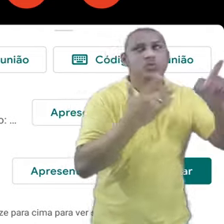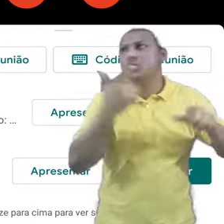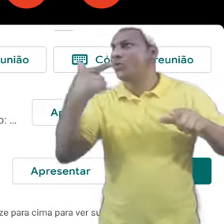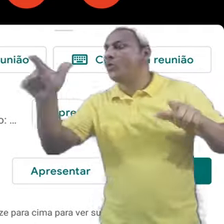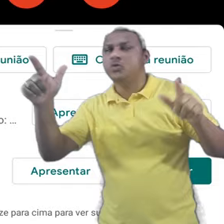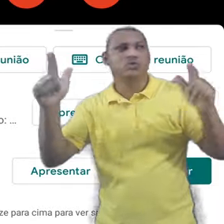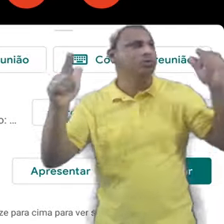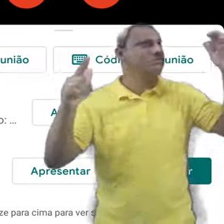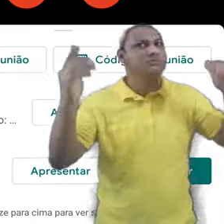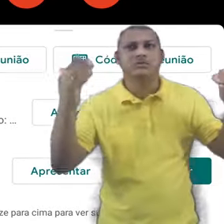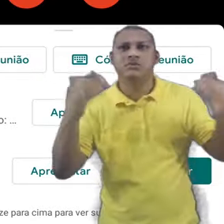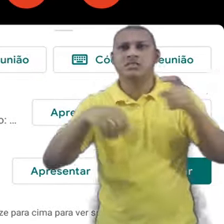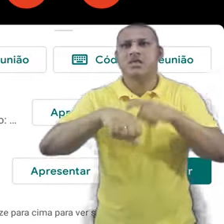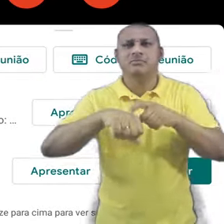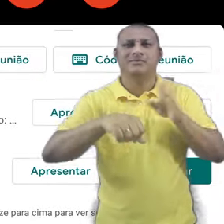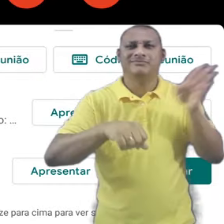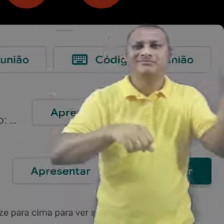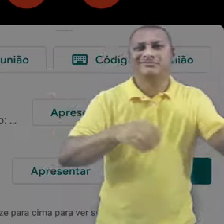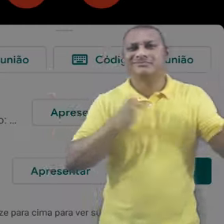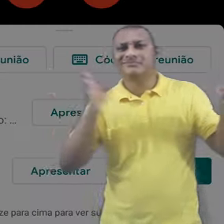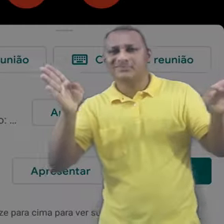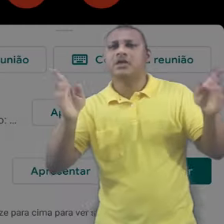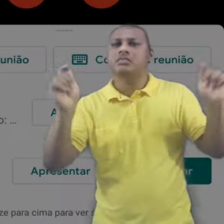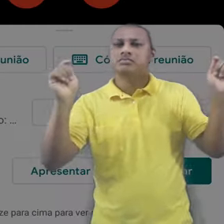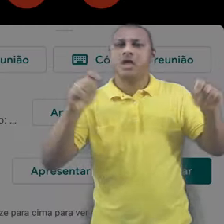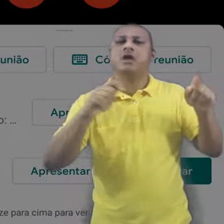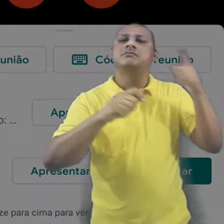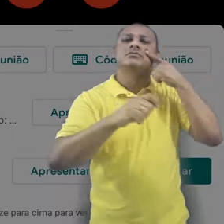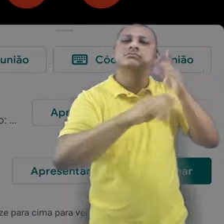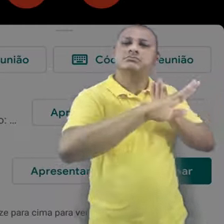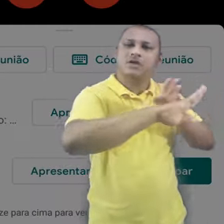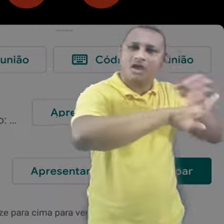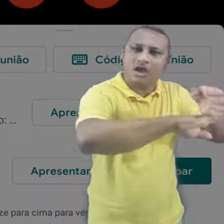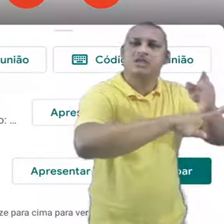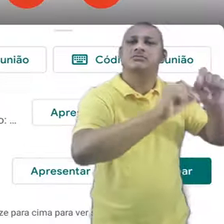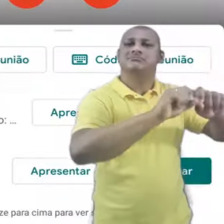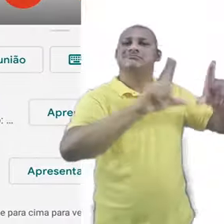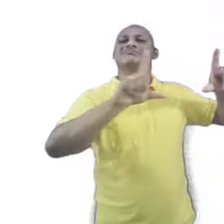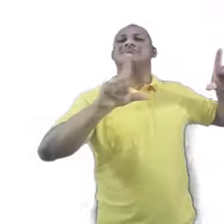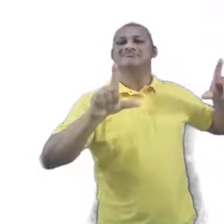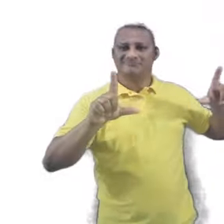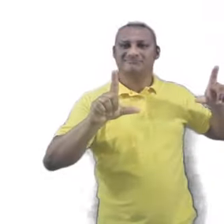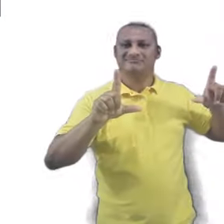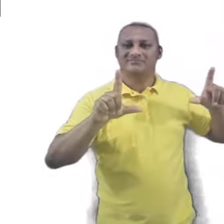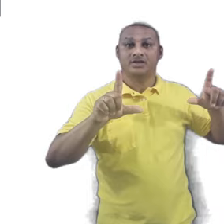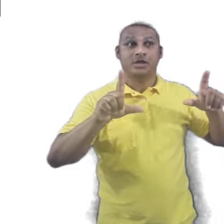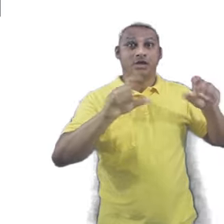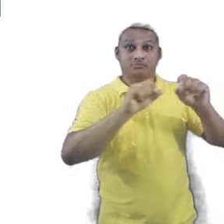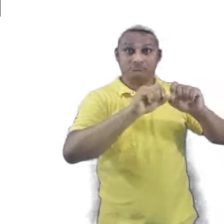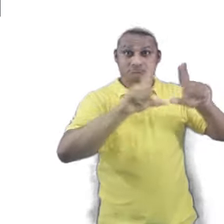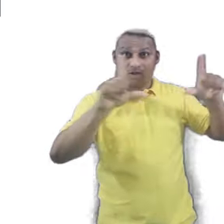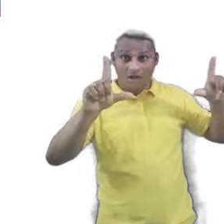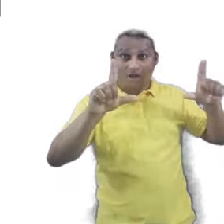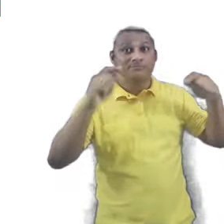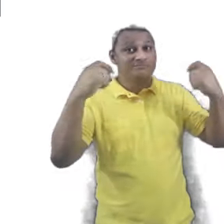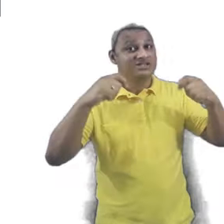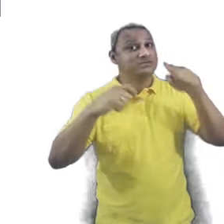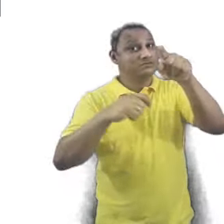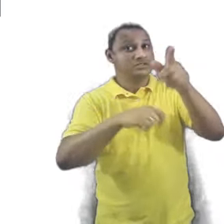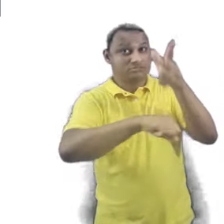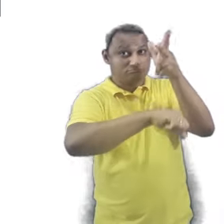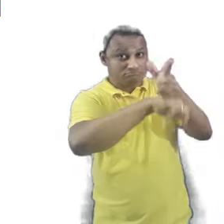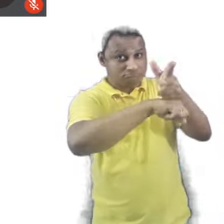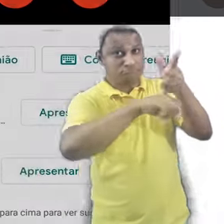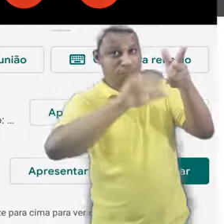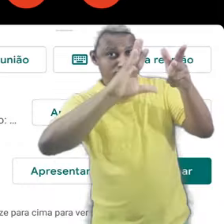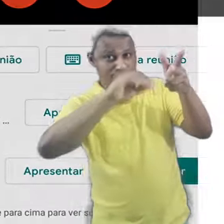tela do Google Meet. Clique em Participar para entrar nessa videoconferência. Lembre-se de